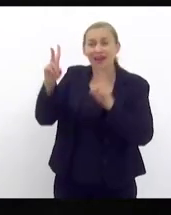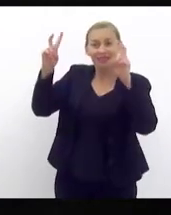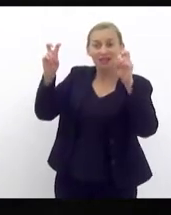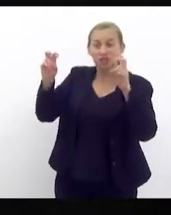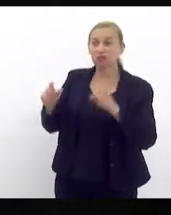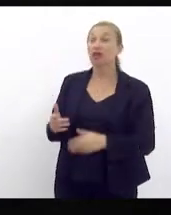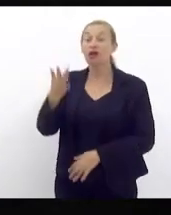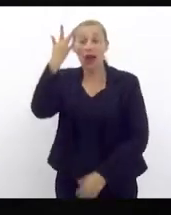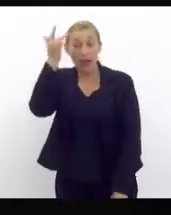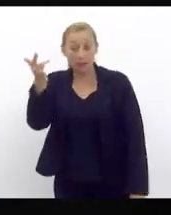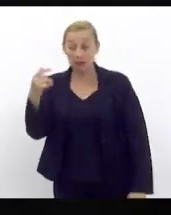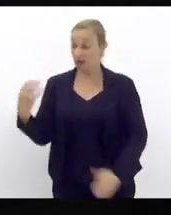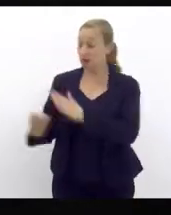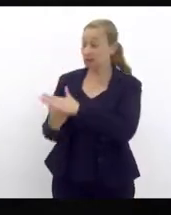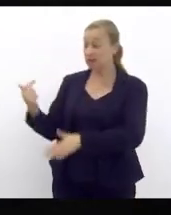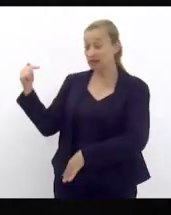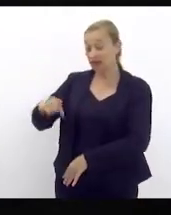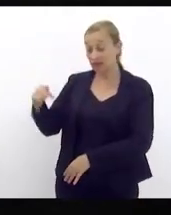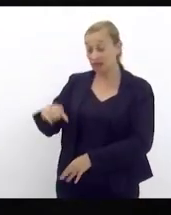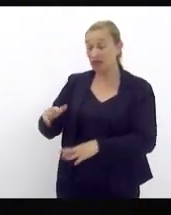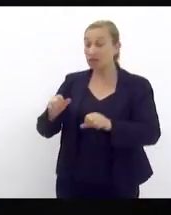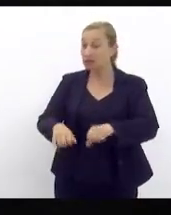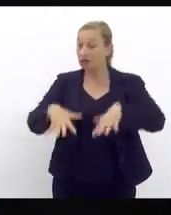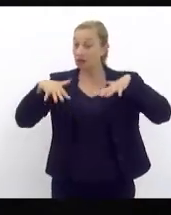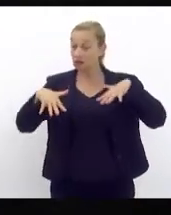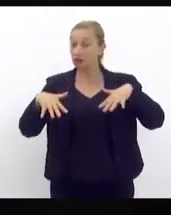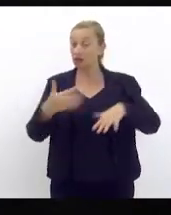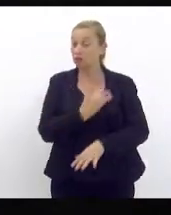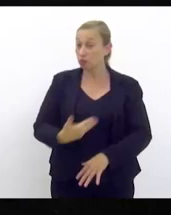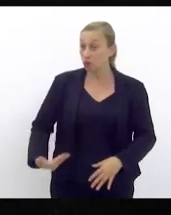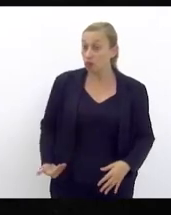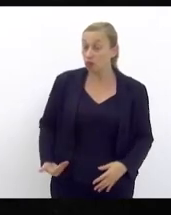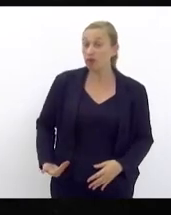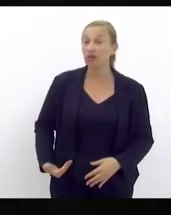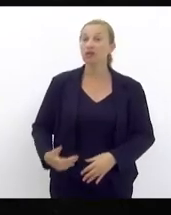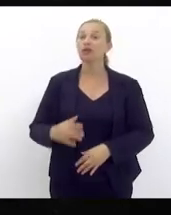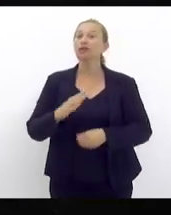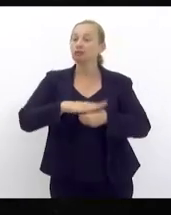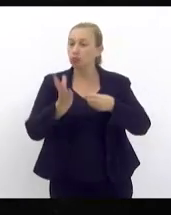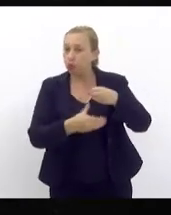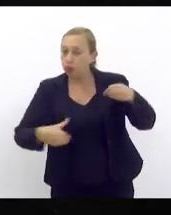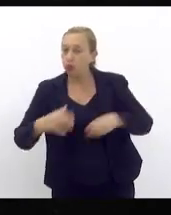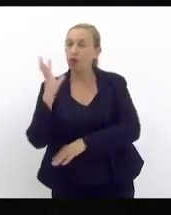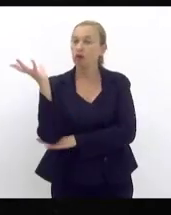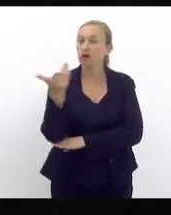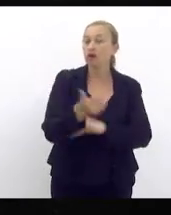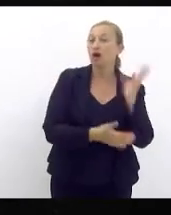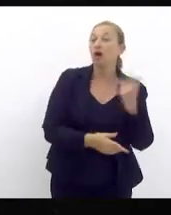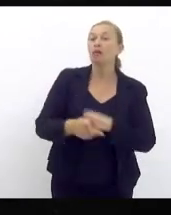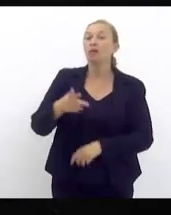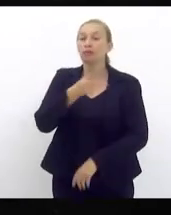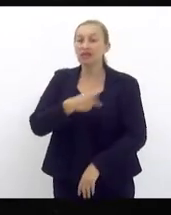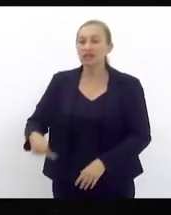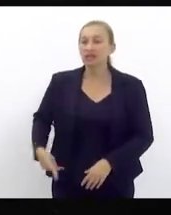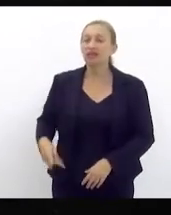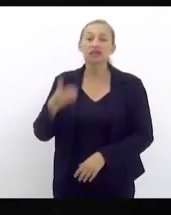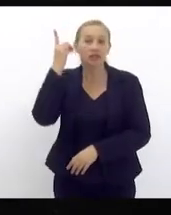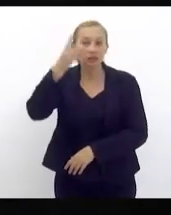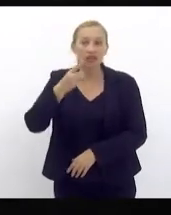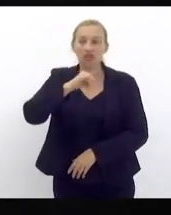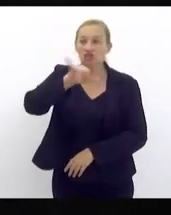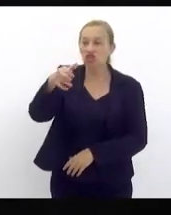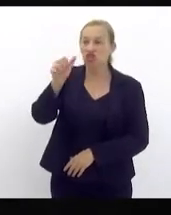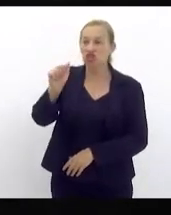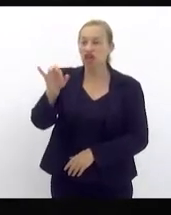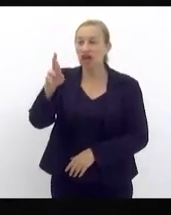vai estar aqui presente nessa audiência da Comissão de Sanamento Ambiental quem é o presidente é o nobre deputado Jari eu sou a vice-presidente